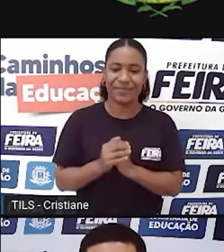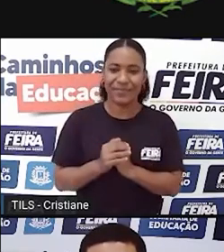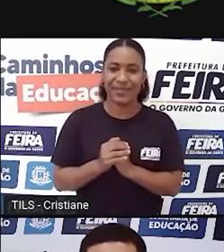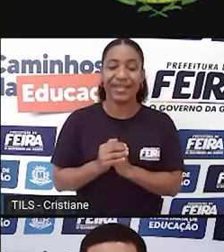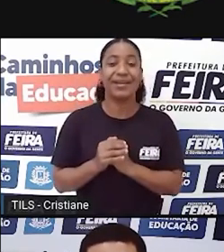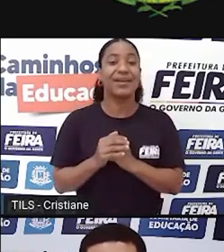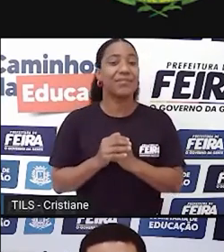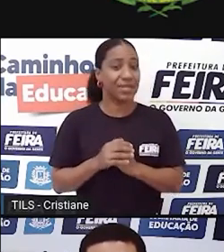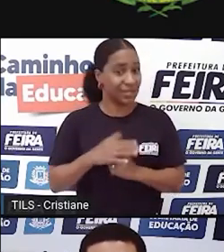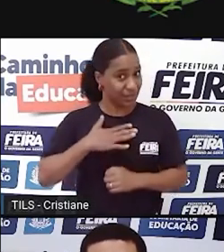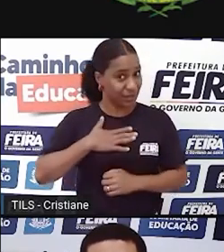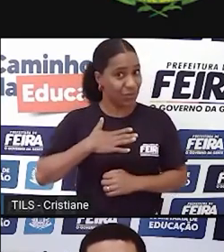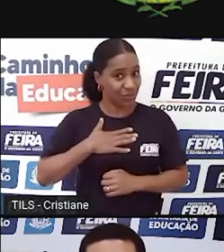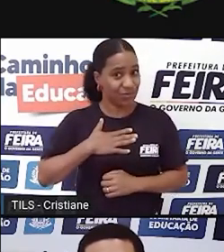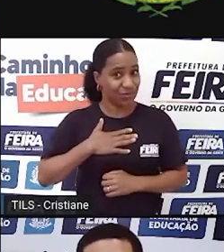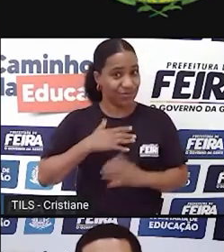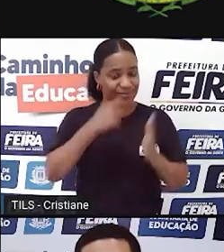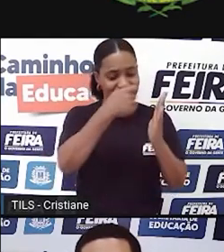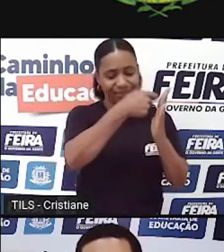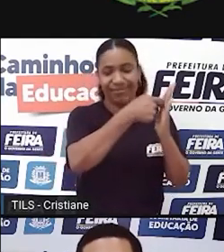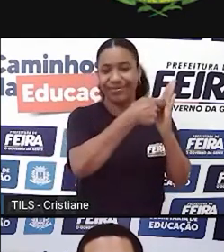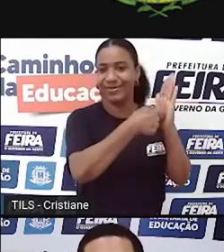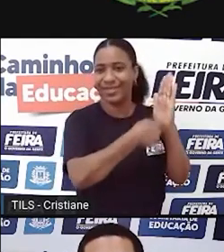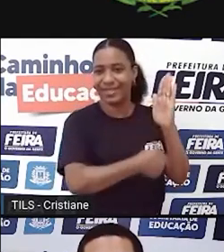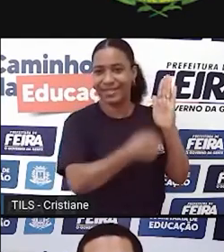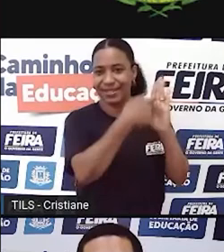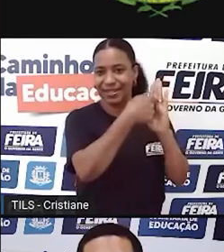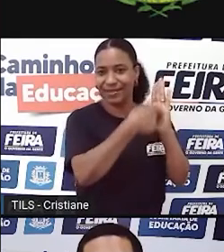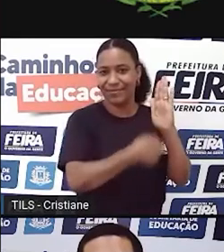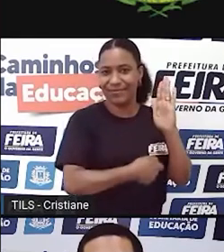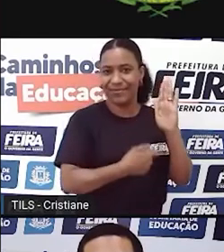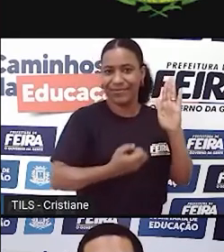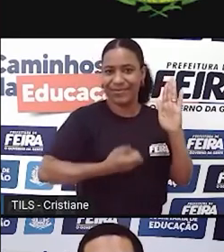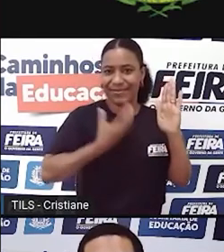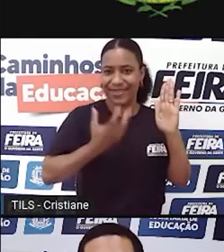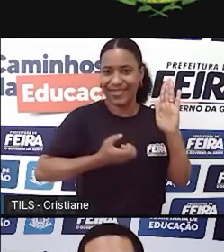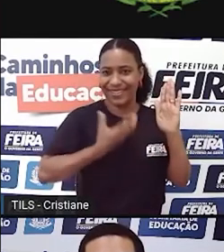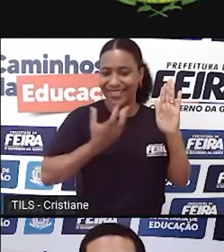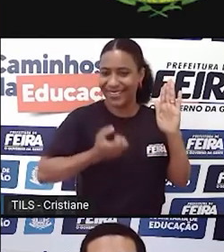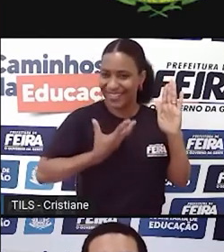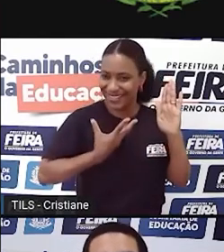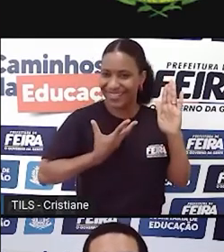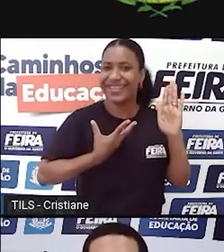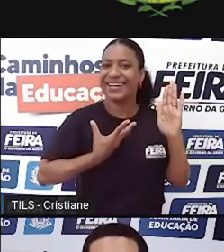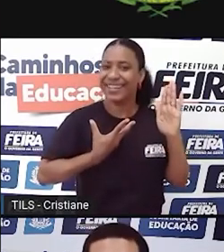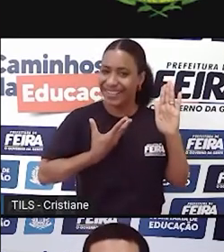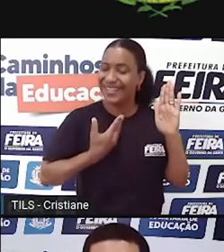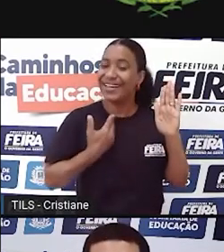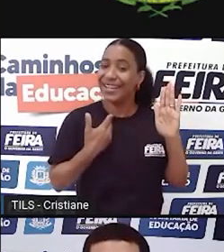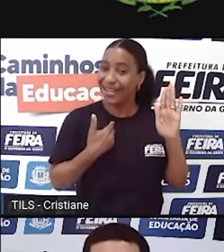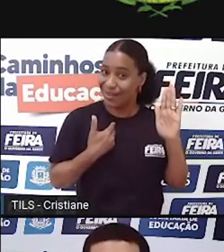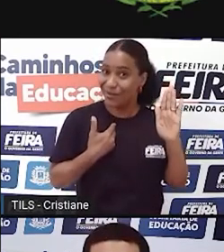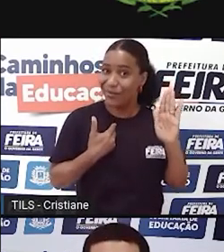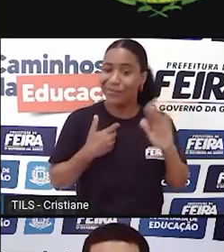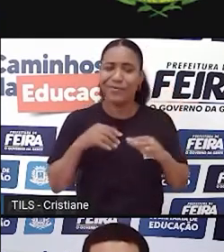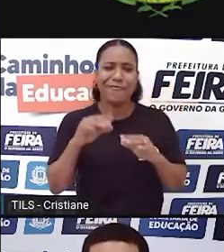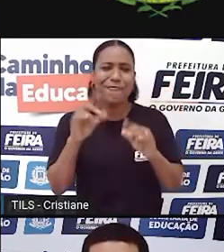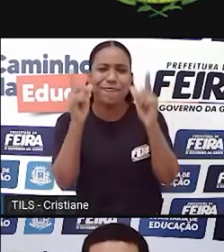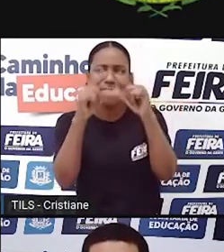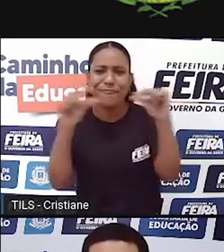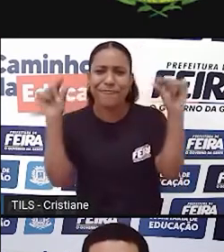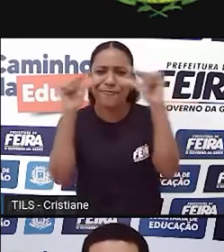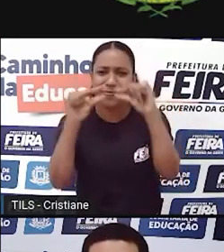eu comecei, eu mesma, me auto-intitulei de catadora de versos. Porque eu comecei a pegar os versos que eu